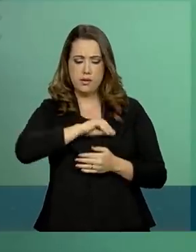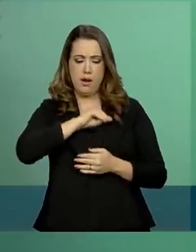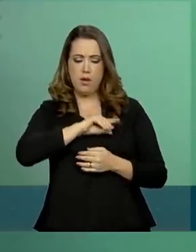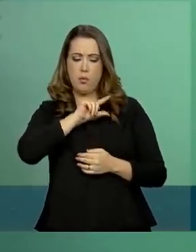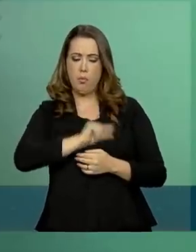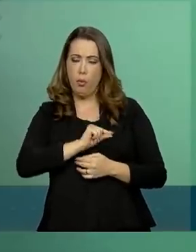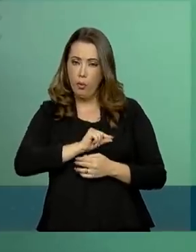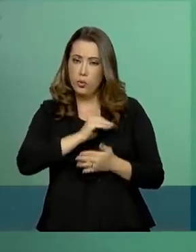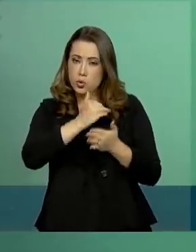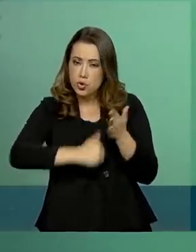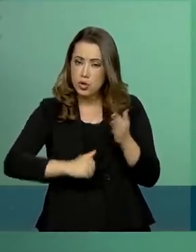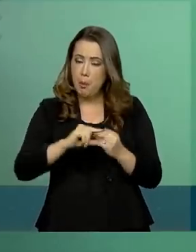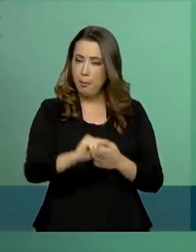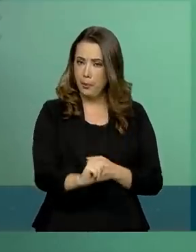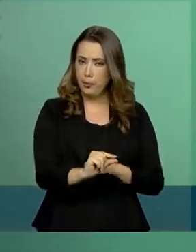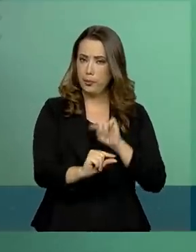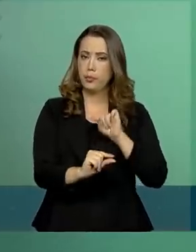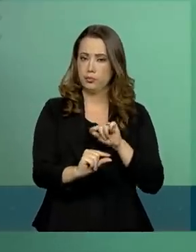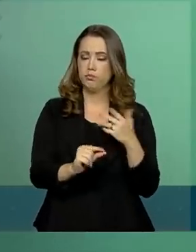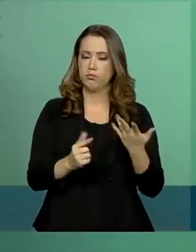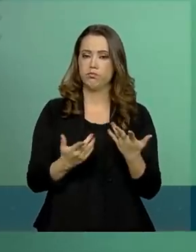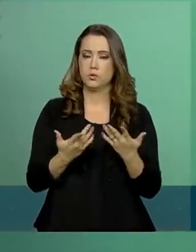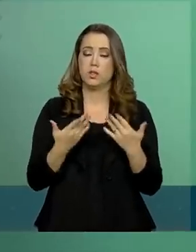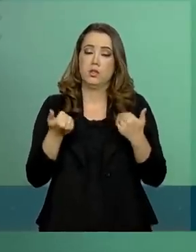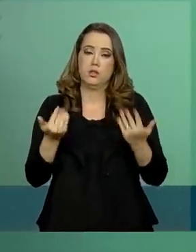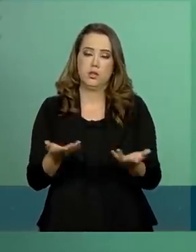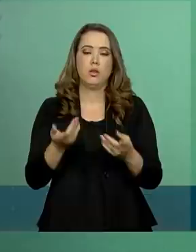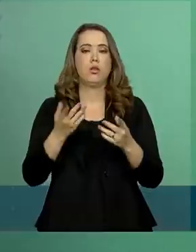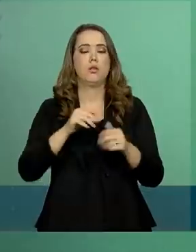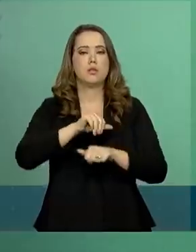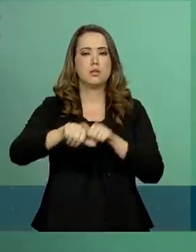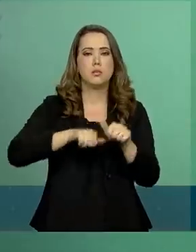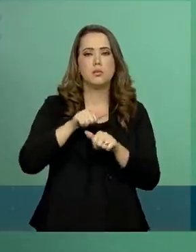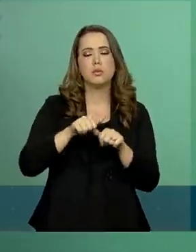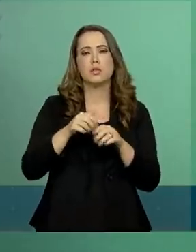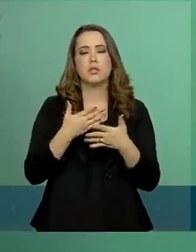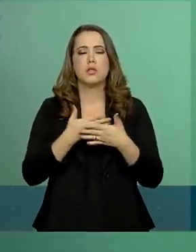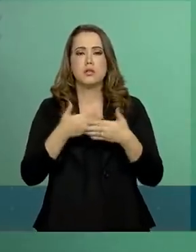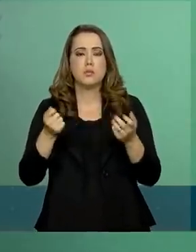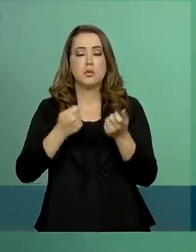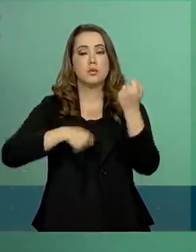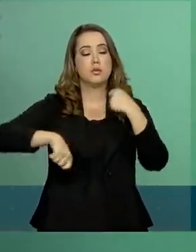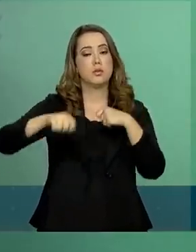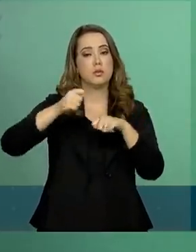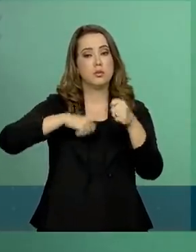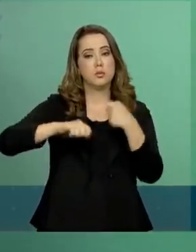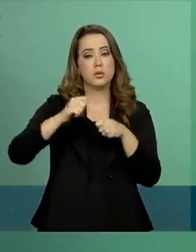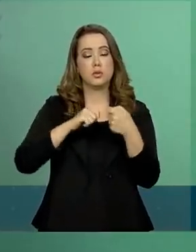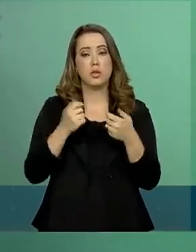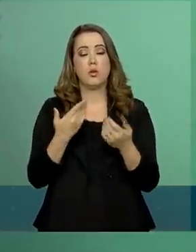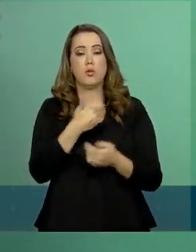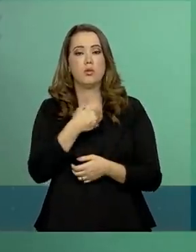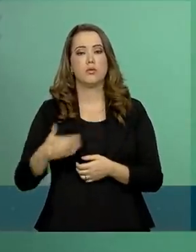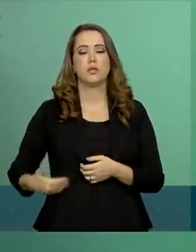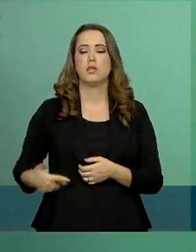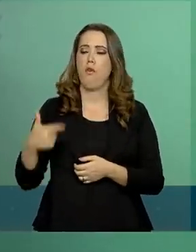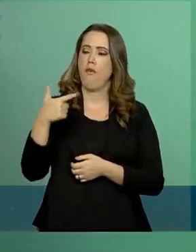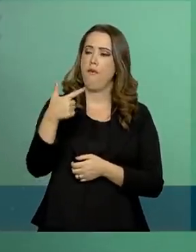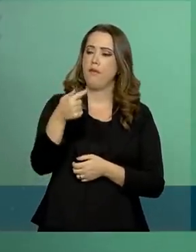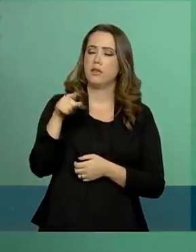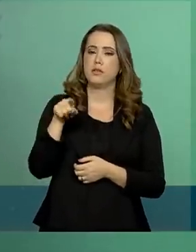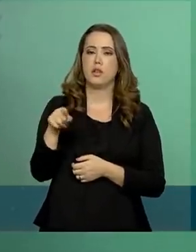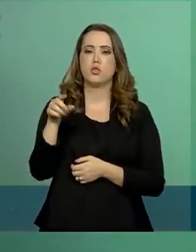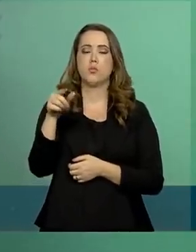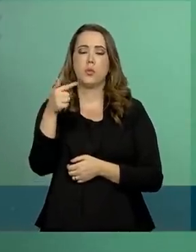Tanto é que essa alteração irá economizar aos cofres públicos 27,7